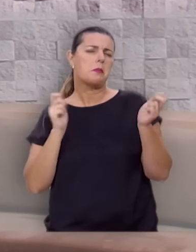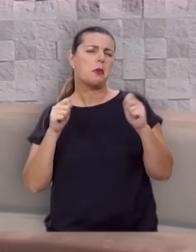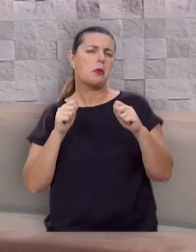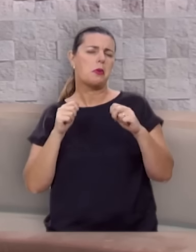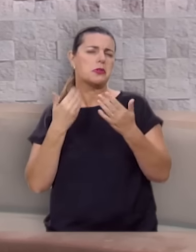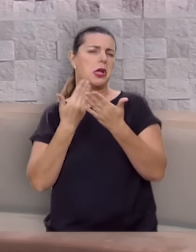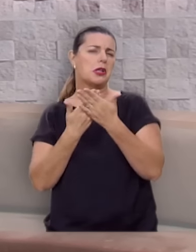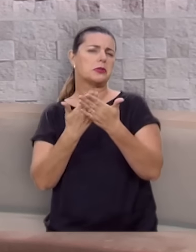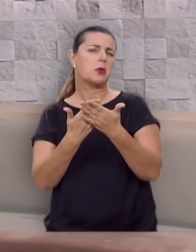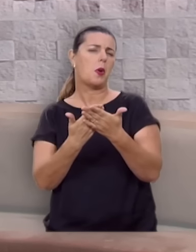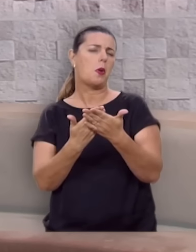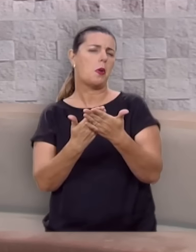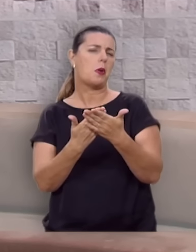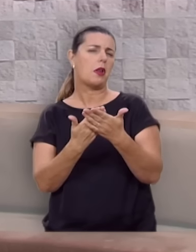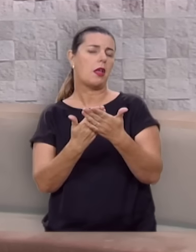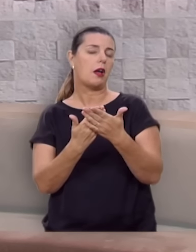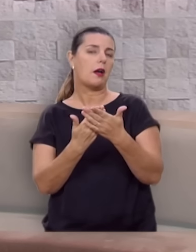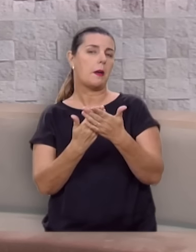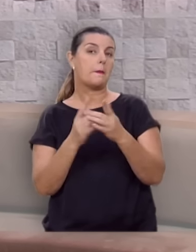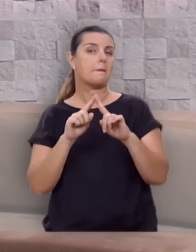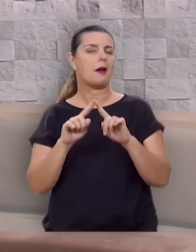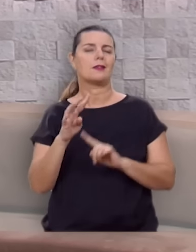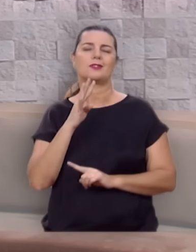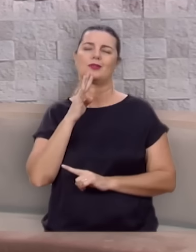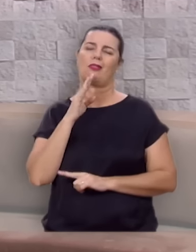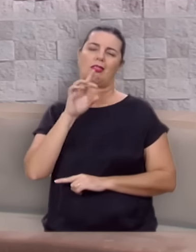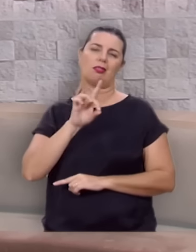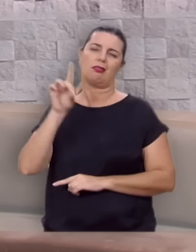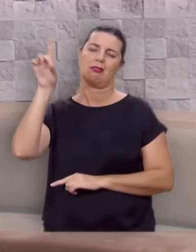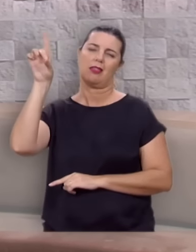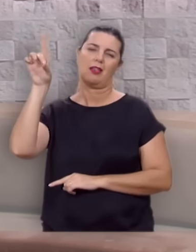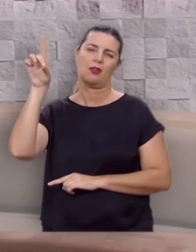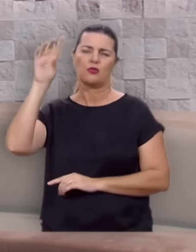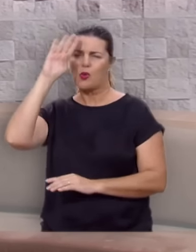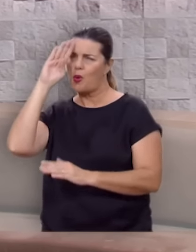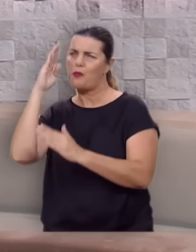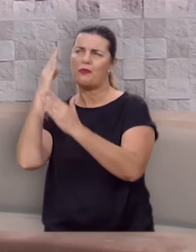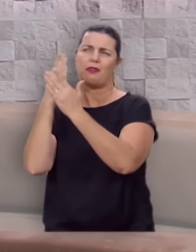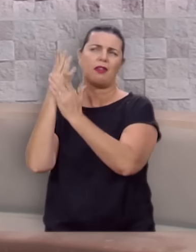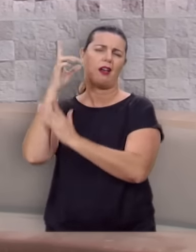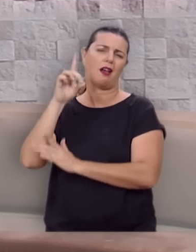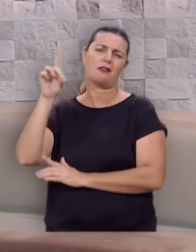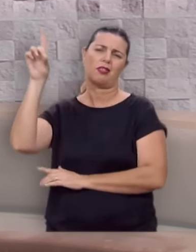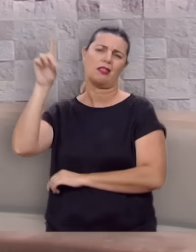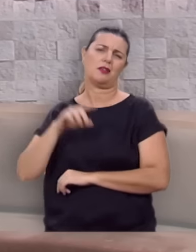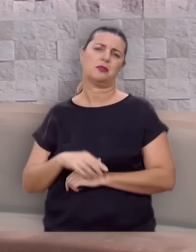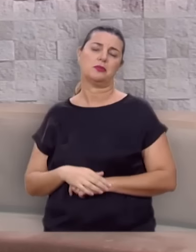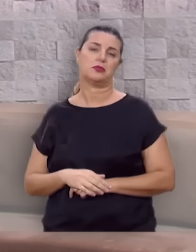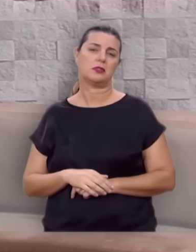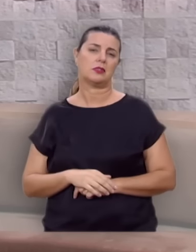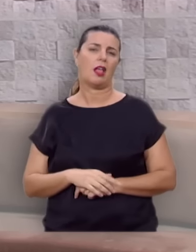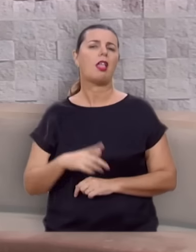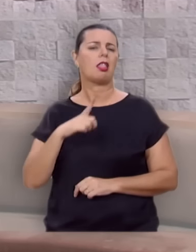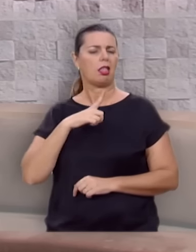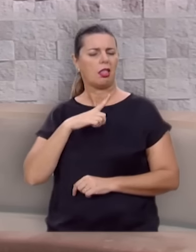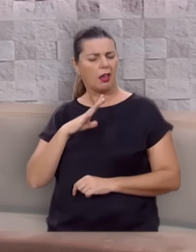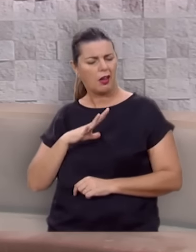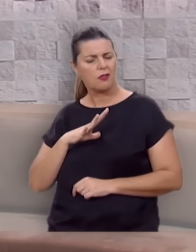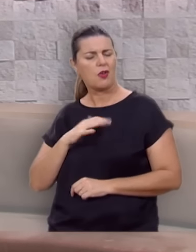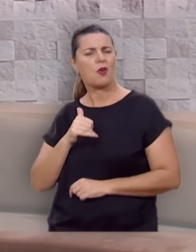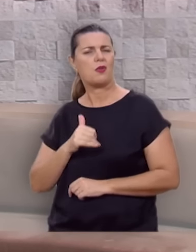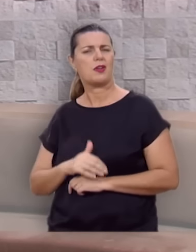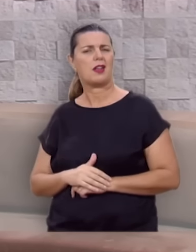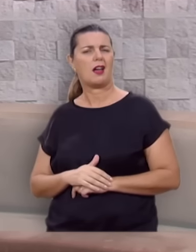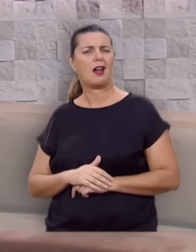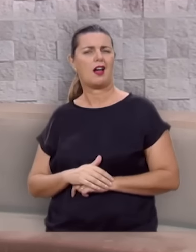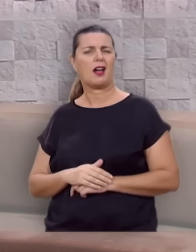sentar num banco de escola, mas que conhecia o seu Deus, confiava no seu Deus, teve